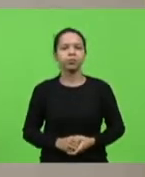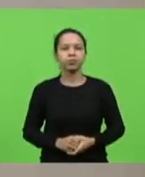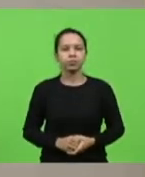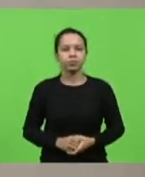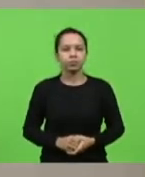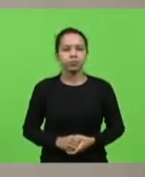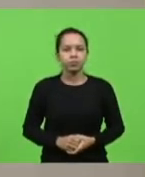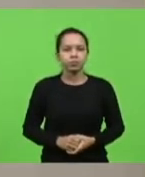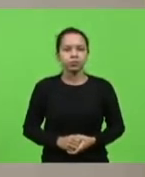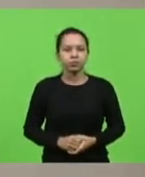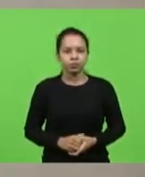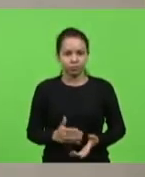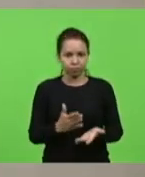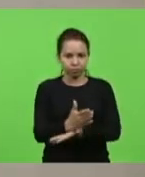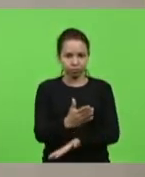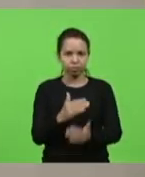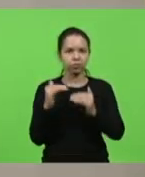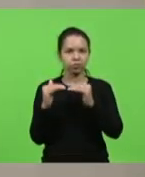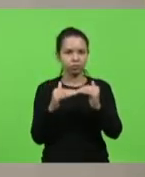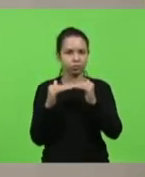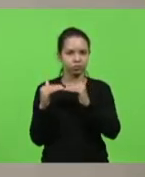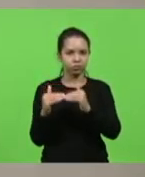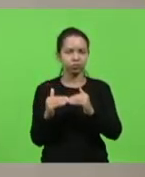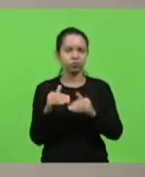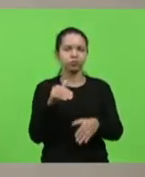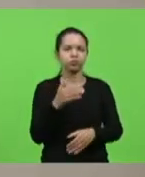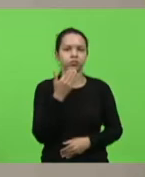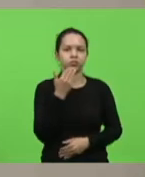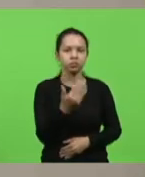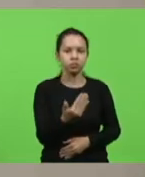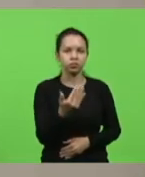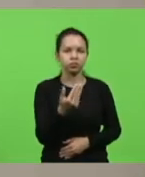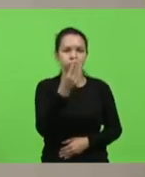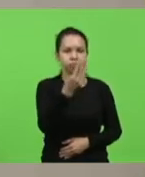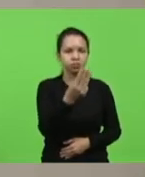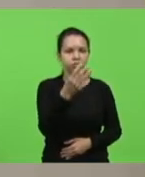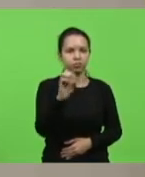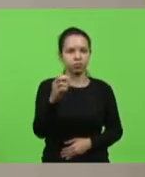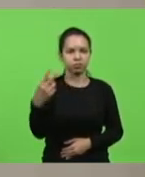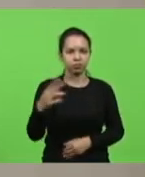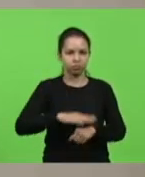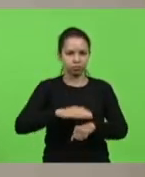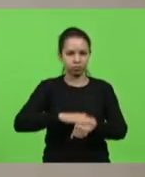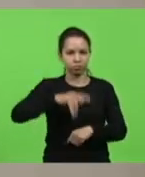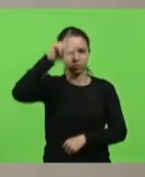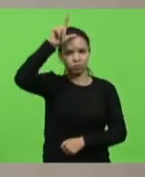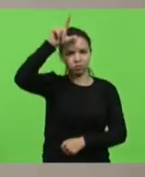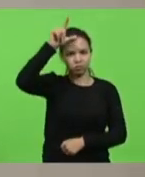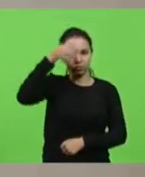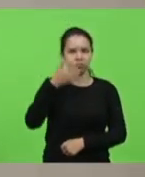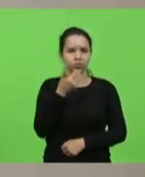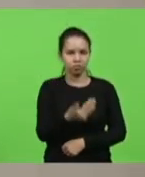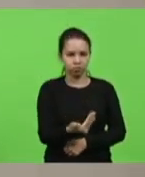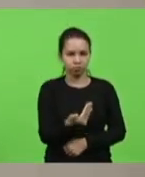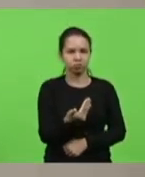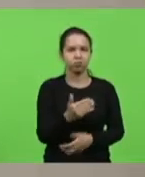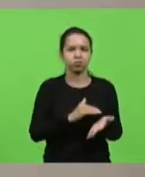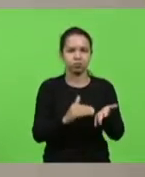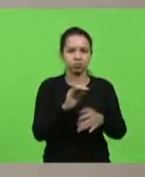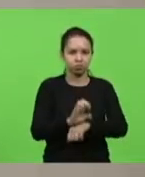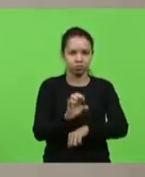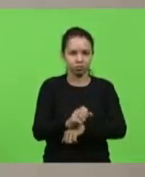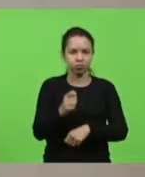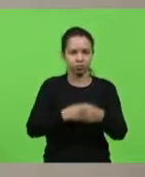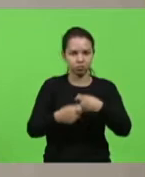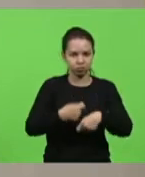encontra. Aprovado por unanimidade. Pedido de informação 302, autor deputado Sargento Lima, solicitando ao secretário do Estado da administração prisional e